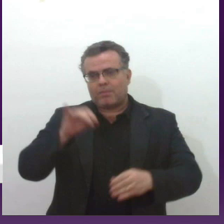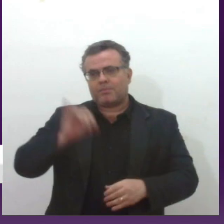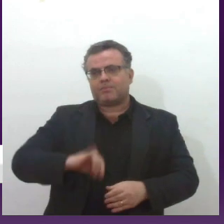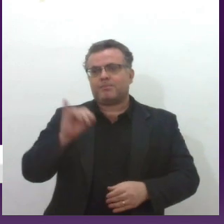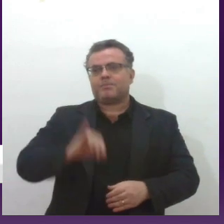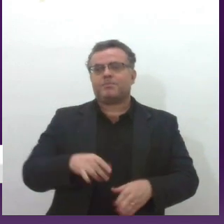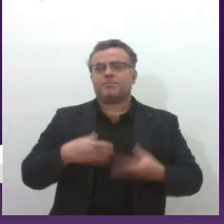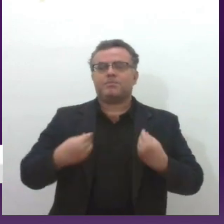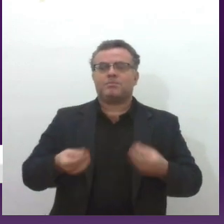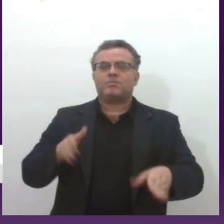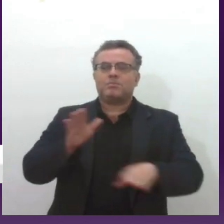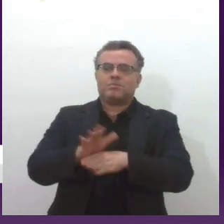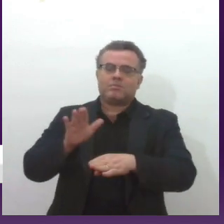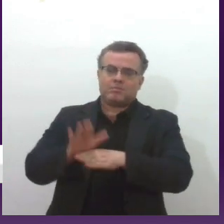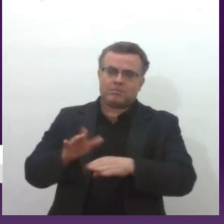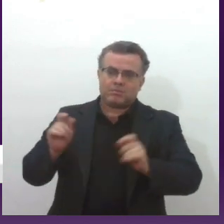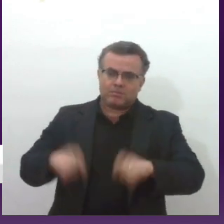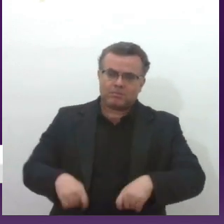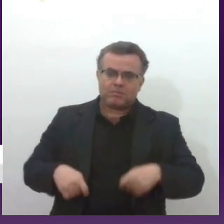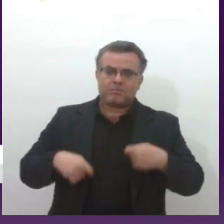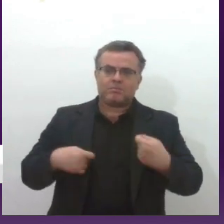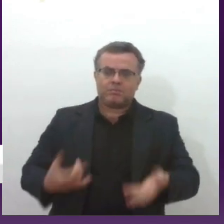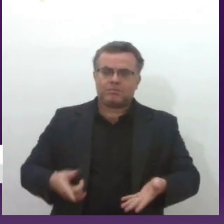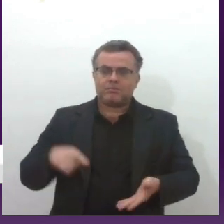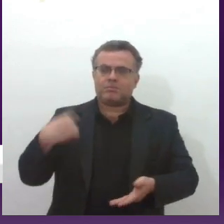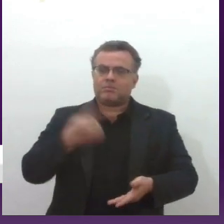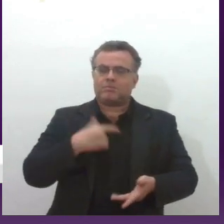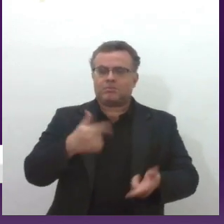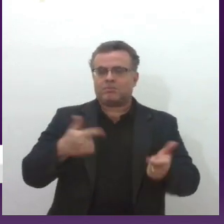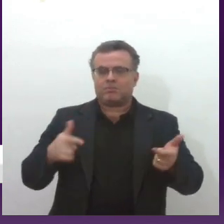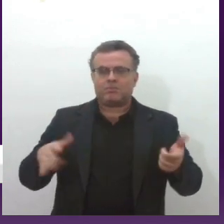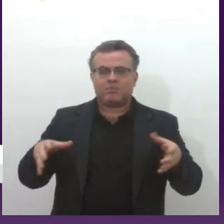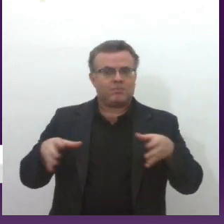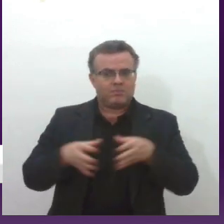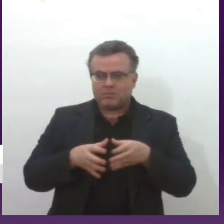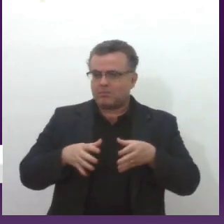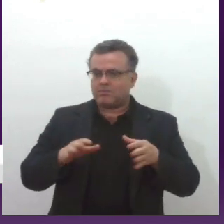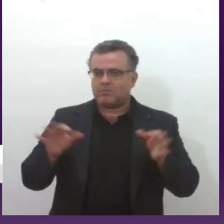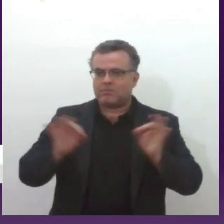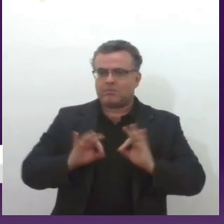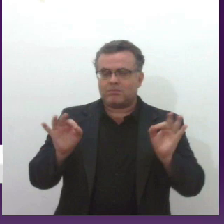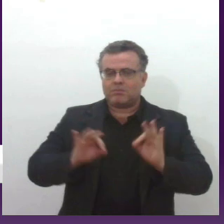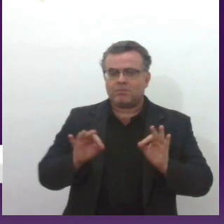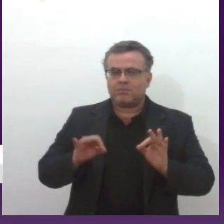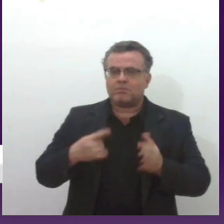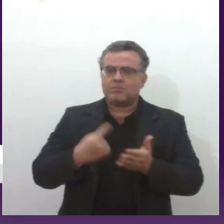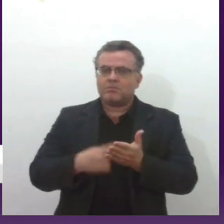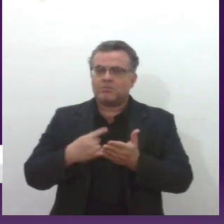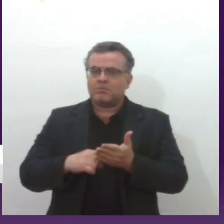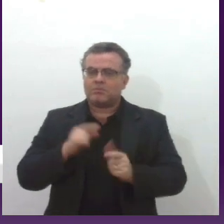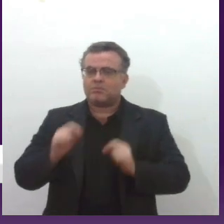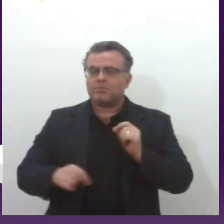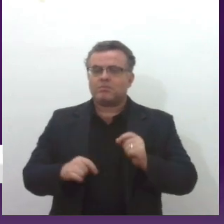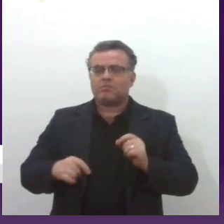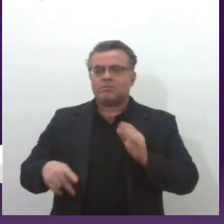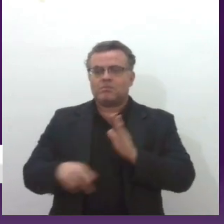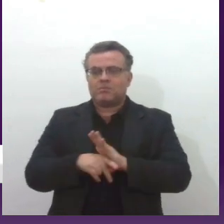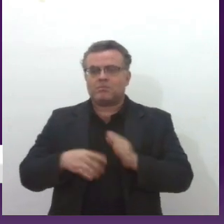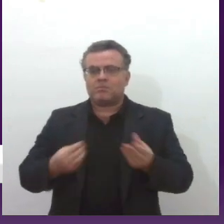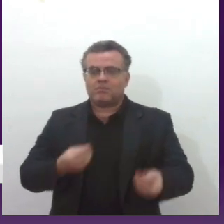o quanto isso nos faz falta. Então, nós não temos esse comitê, vamos dizer assim, formado, mas nós temos legislações específicas